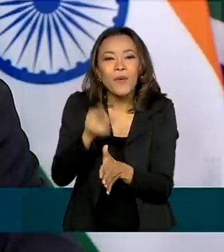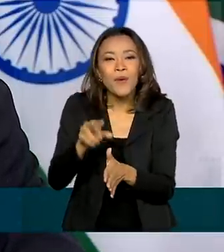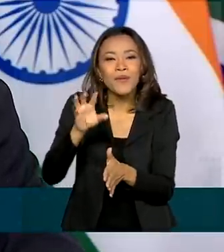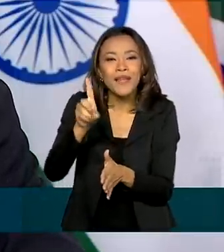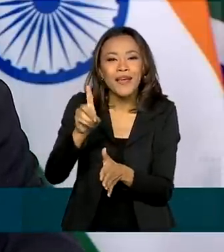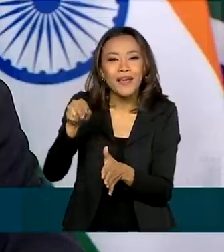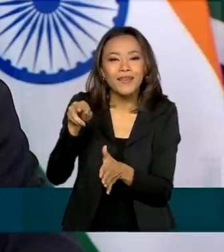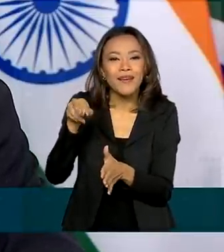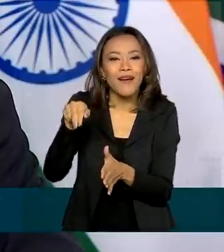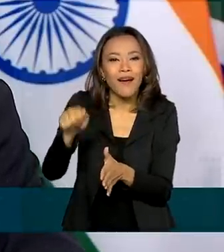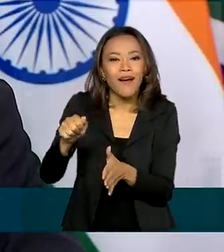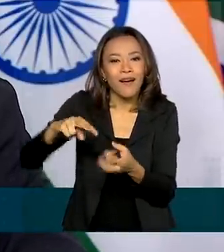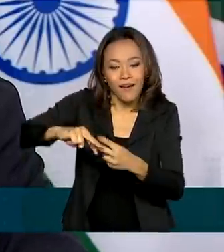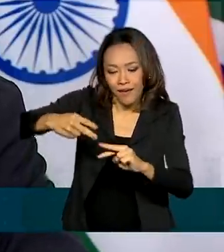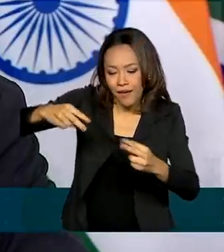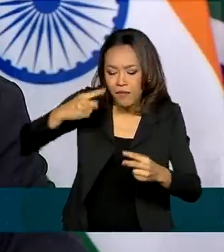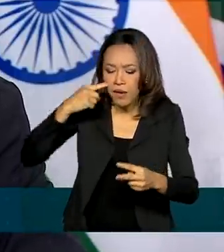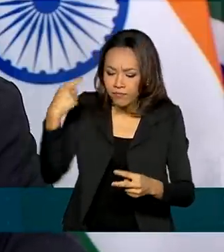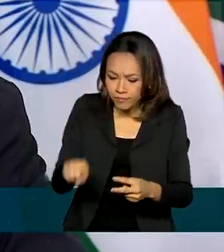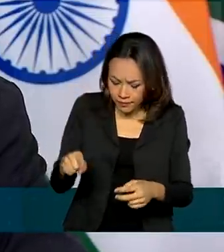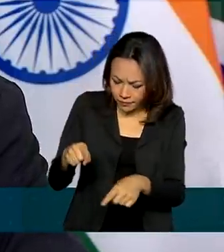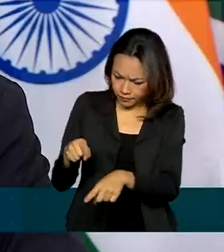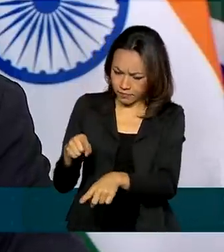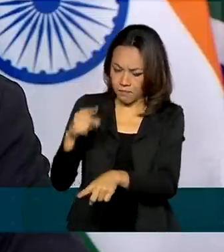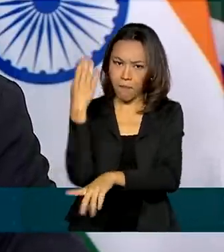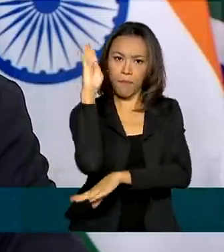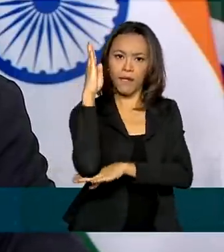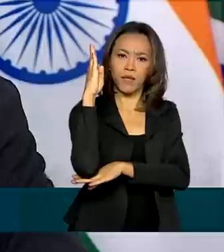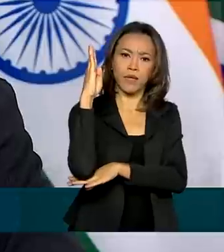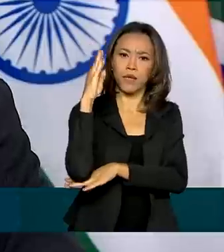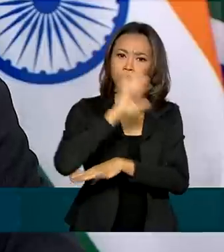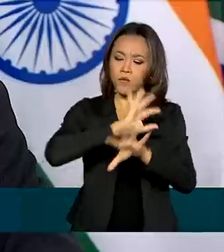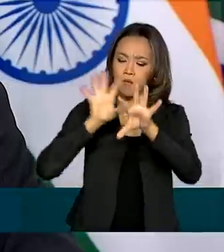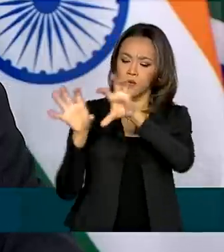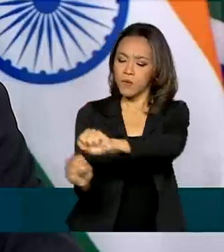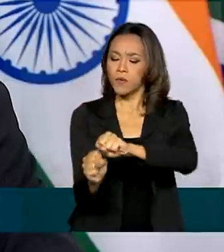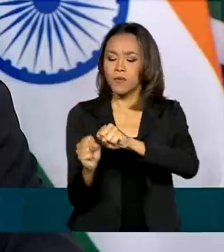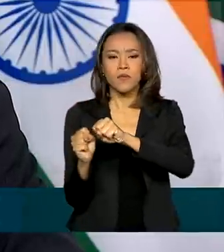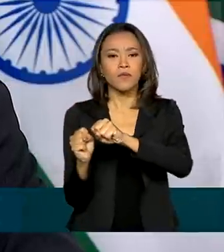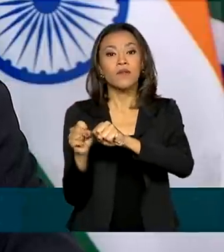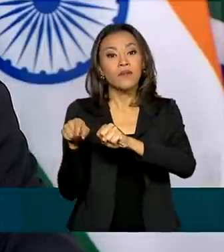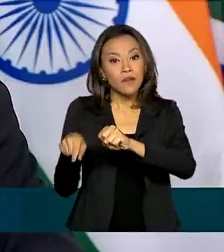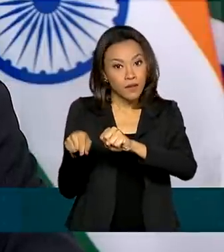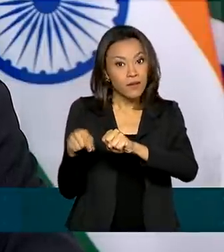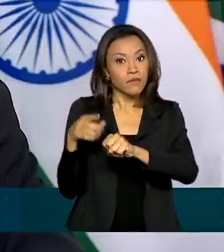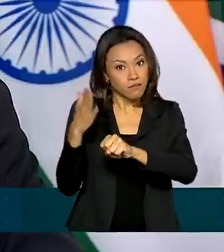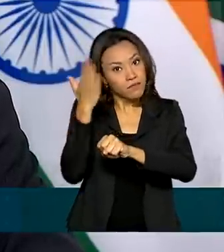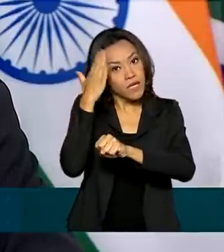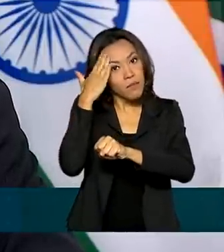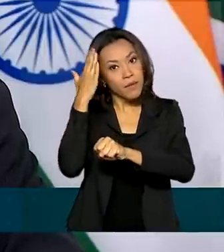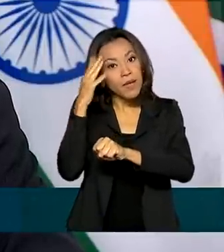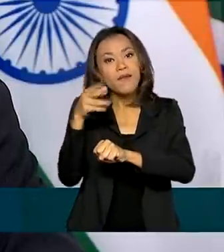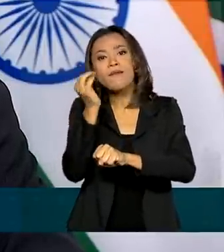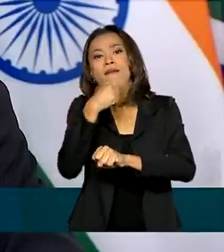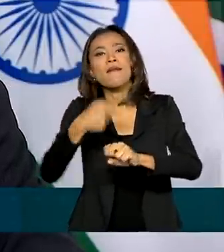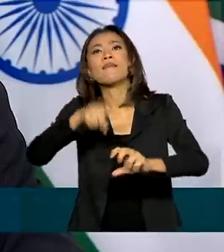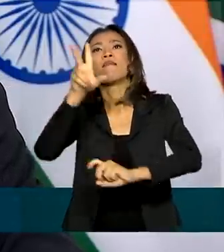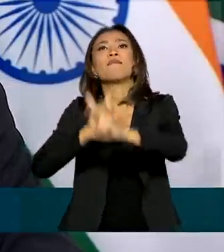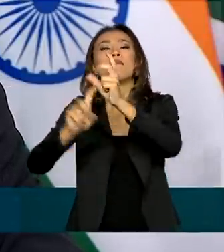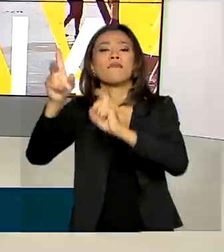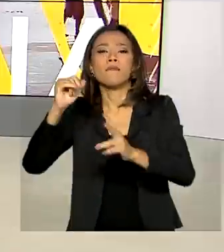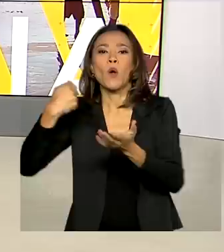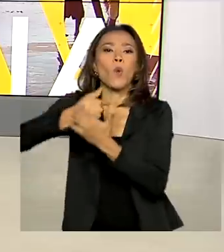para permitir a localização da origem de madeira apreendida. Não apenas apreendida, mas o é mais importante, a exportada também.